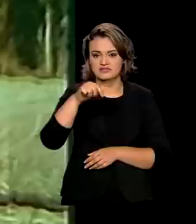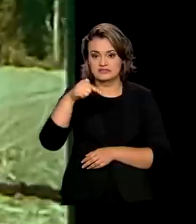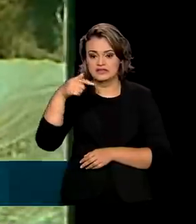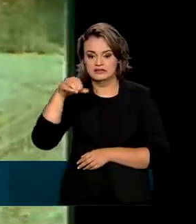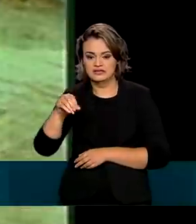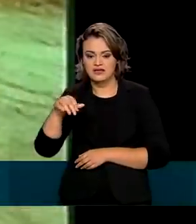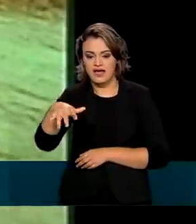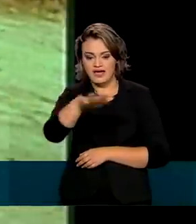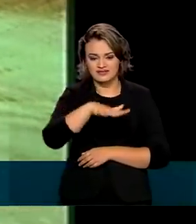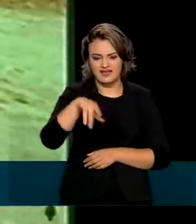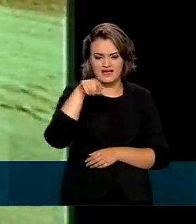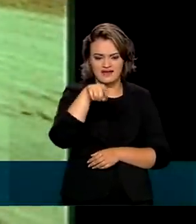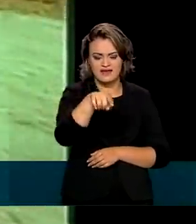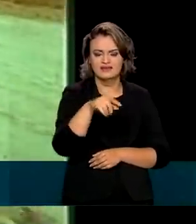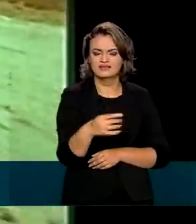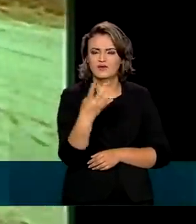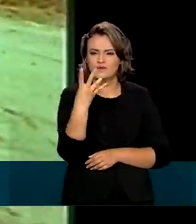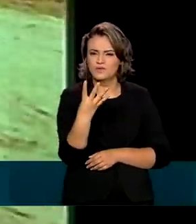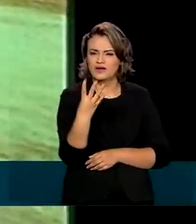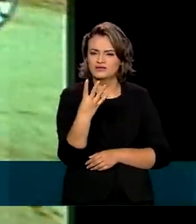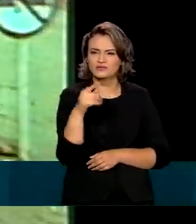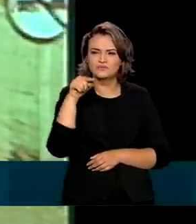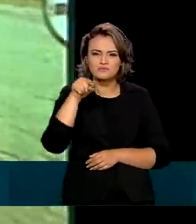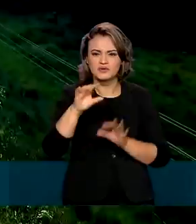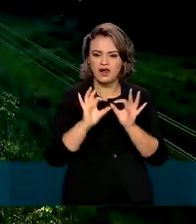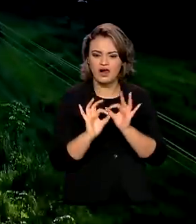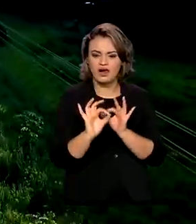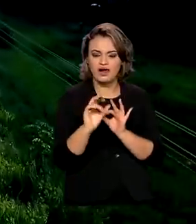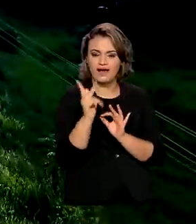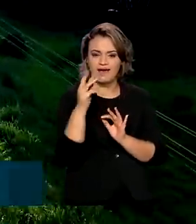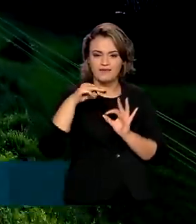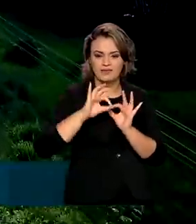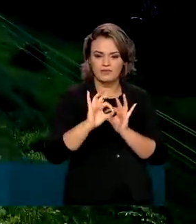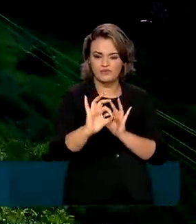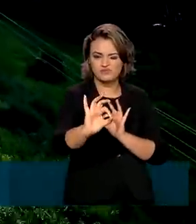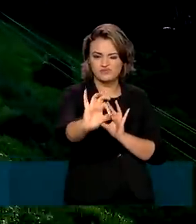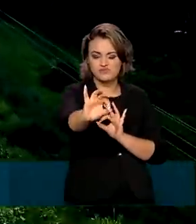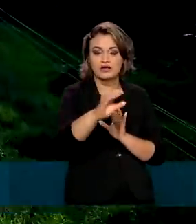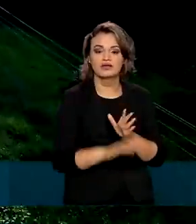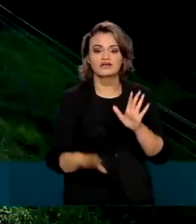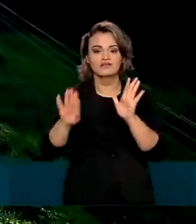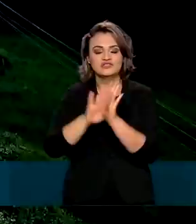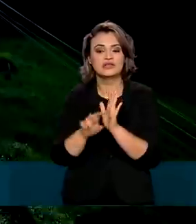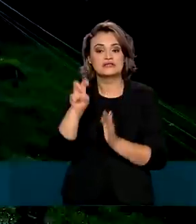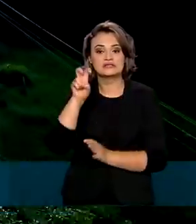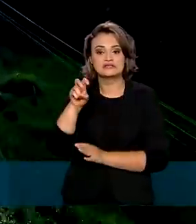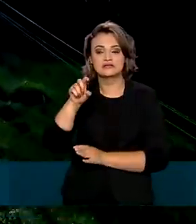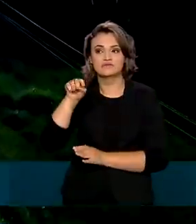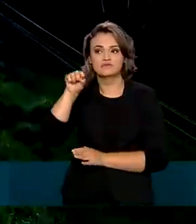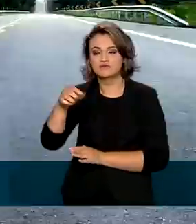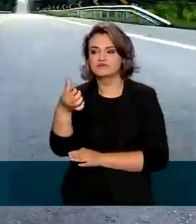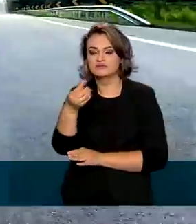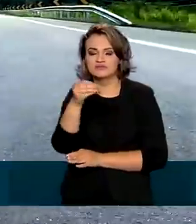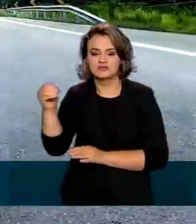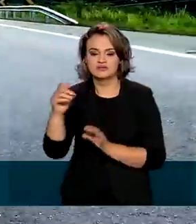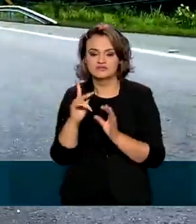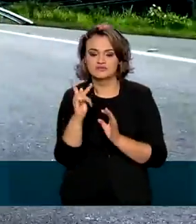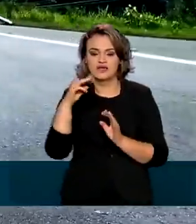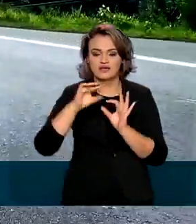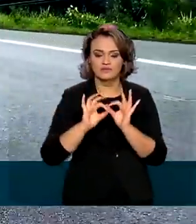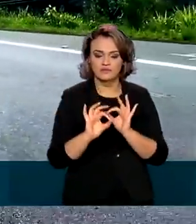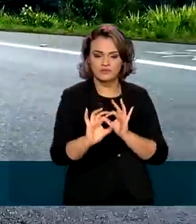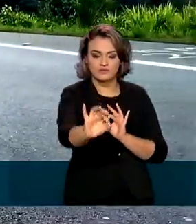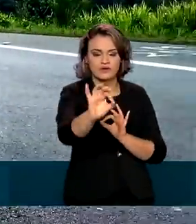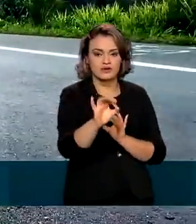Transamazônica tem cerca de 4 mil quilômetros de extensão e chegará a mais de 5.600 quilômetros com os